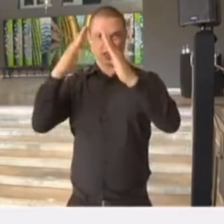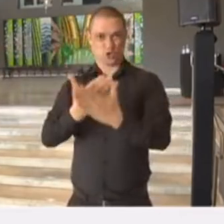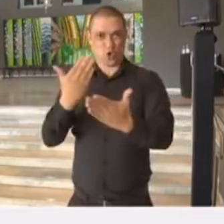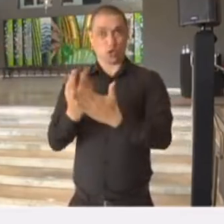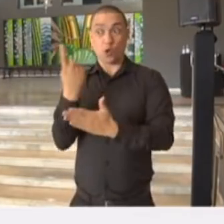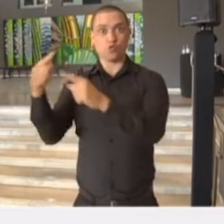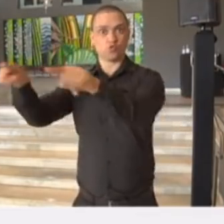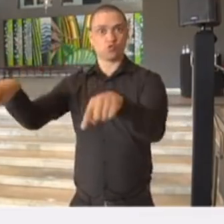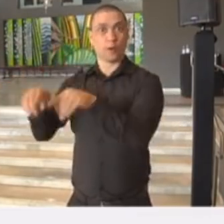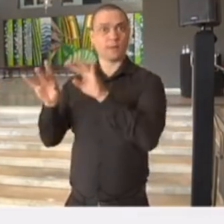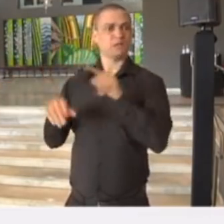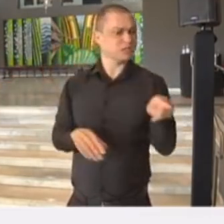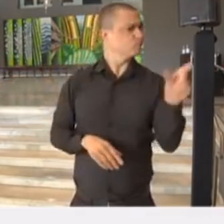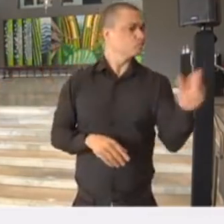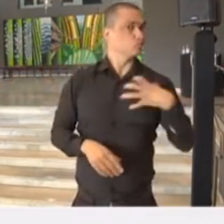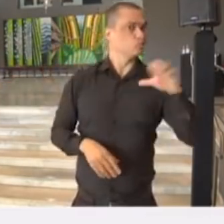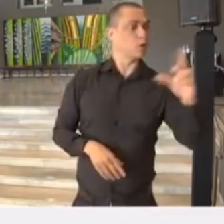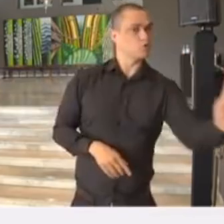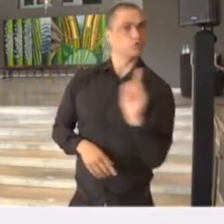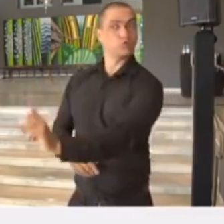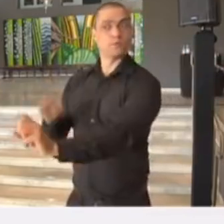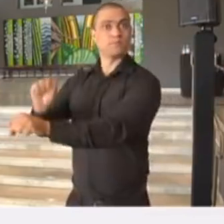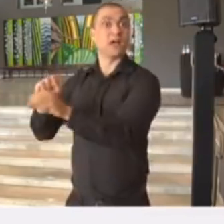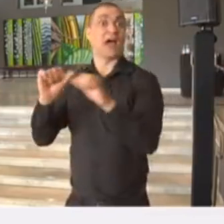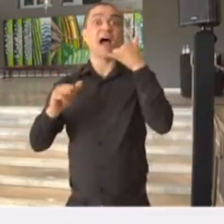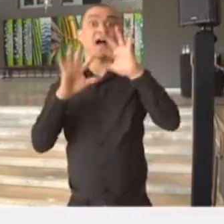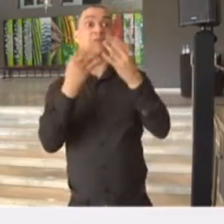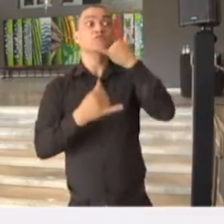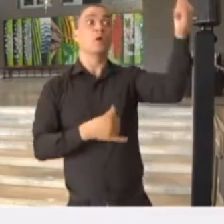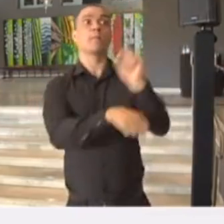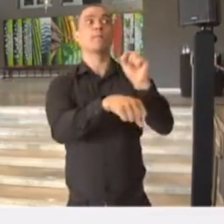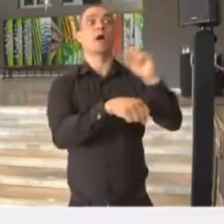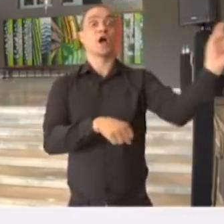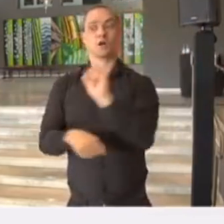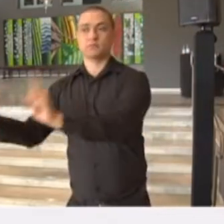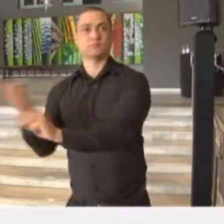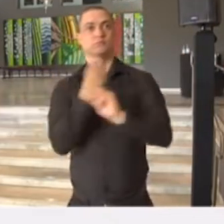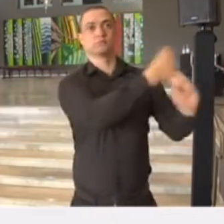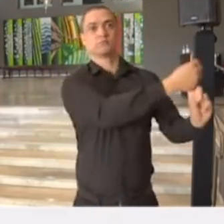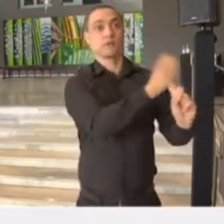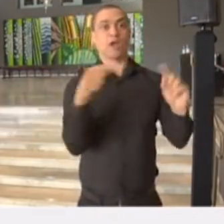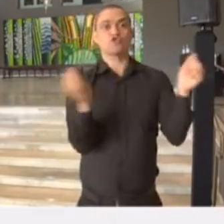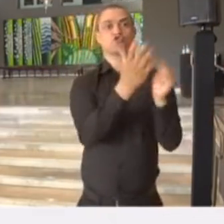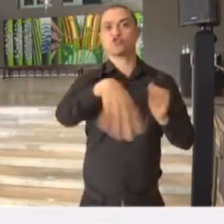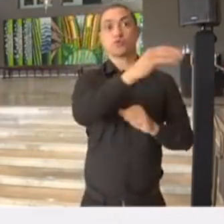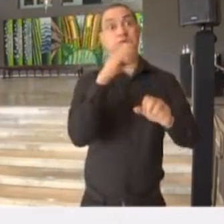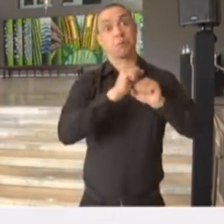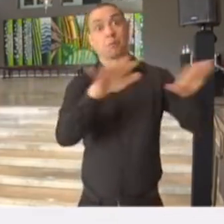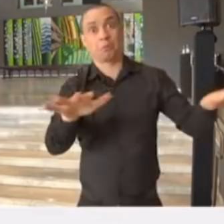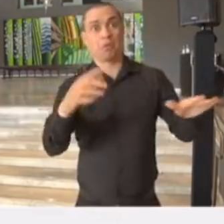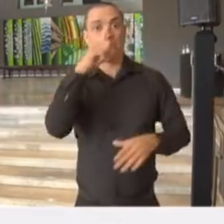pedagógica, ou algum ambiente destinado para isso, para que a pessoa possa esperar até o momento do seu responsável, por exemplo,